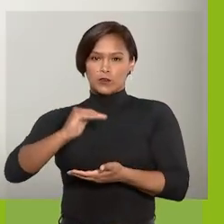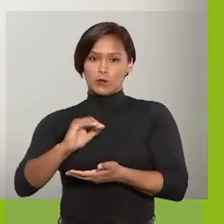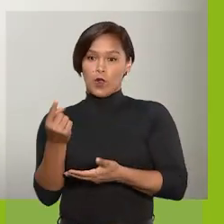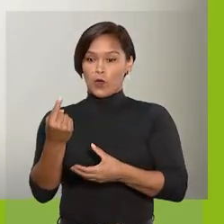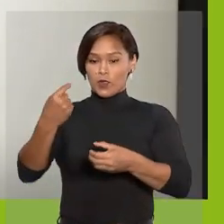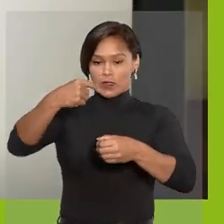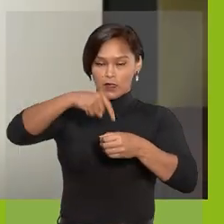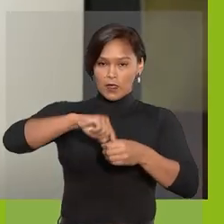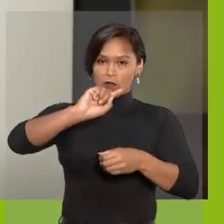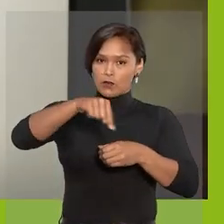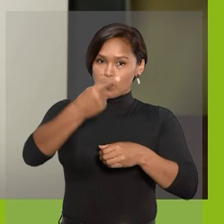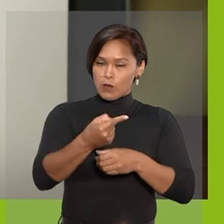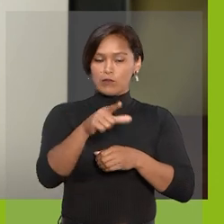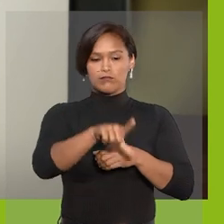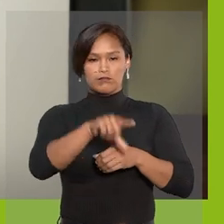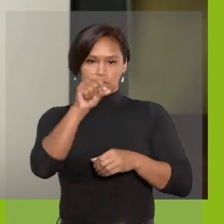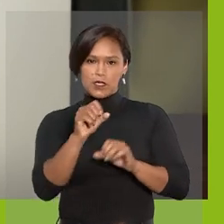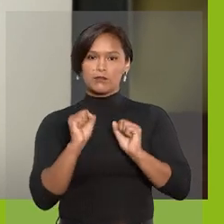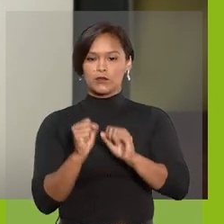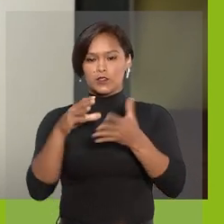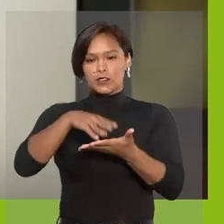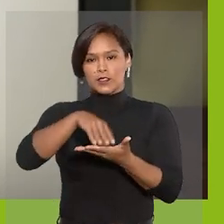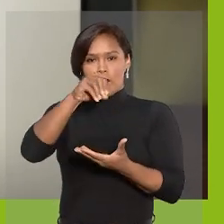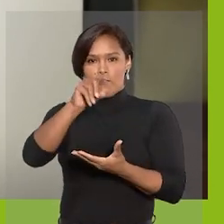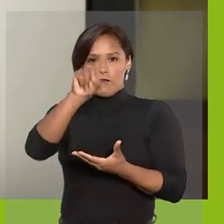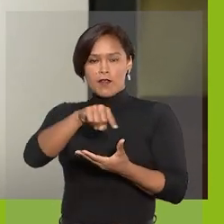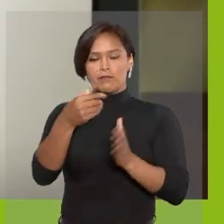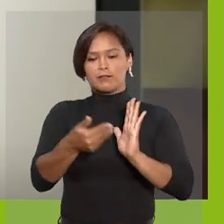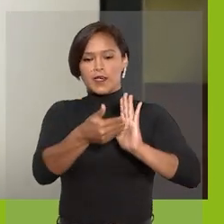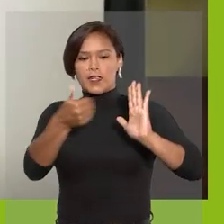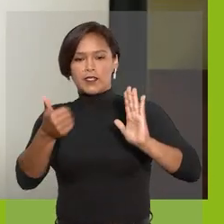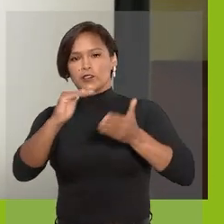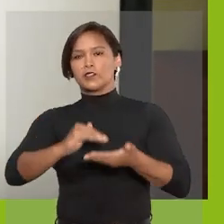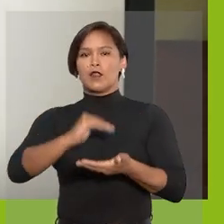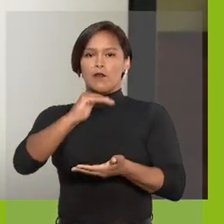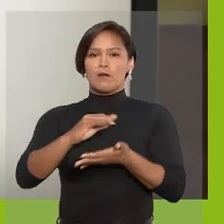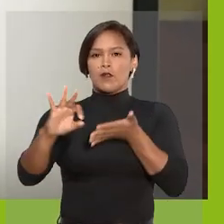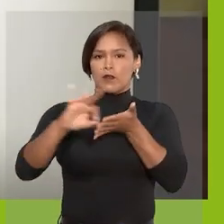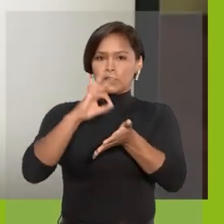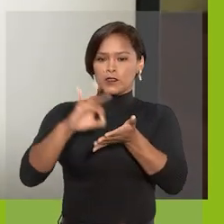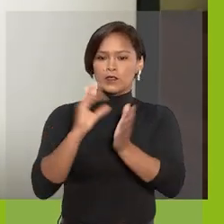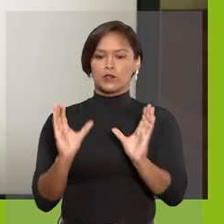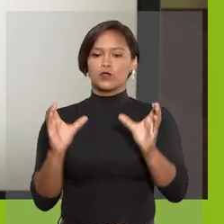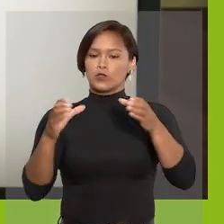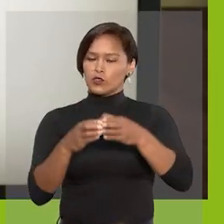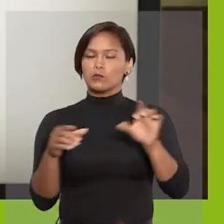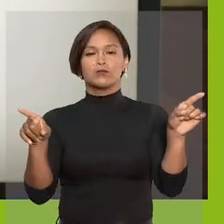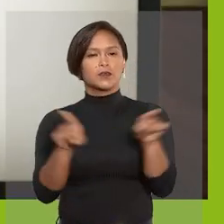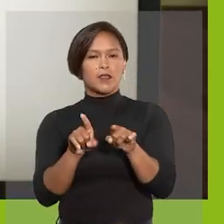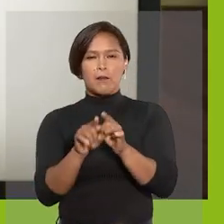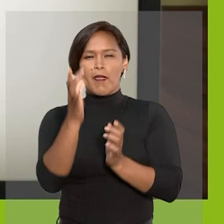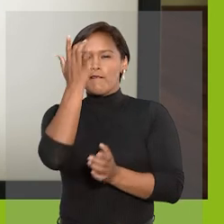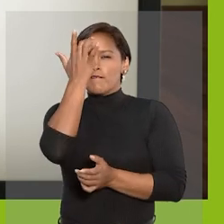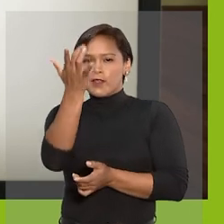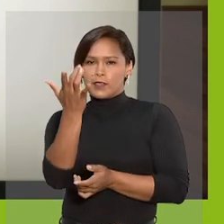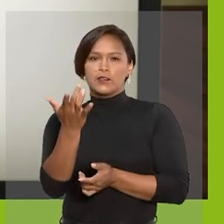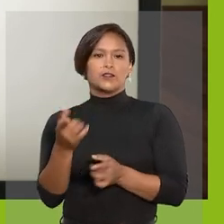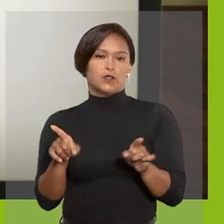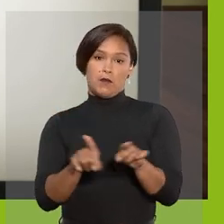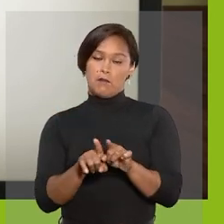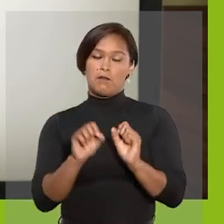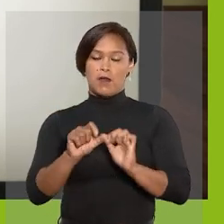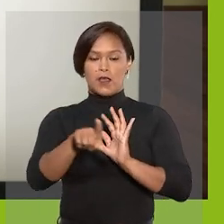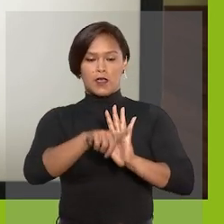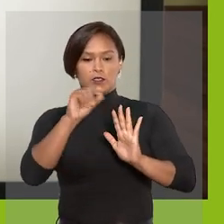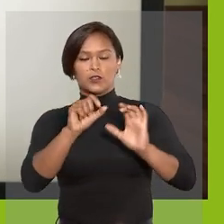Com o grupo escolhido, é só salvar. Para retirar um bloco de assinaturas de um grupo também é fácil. Basta